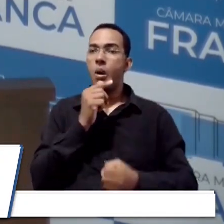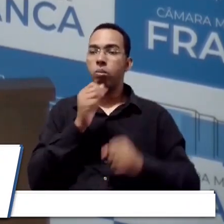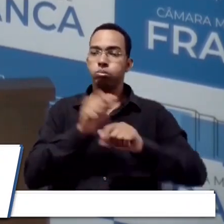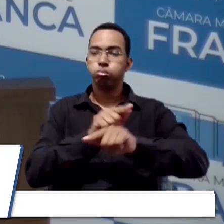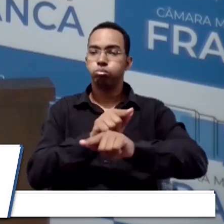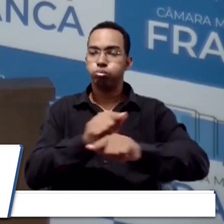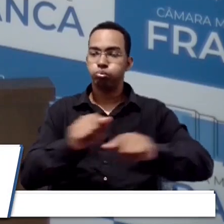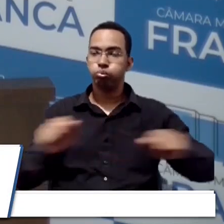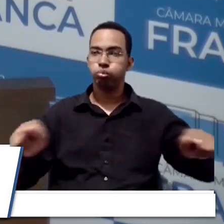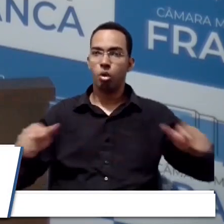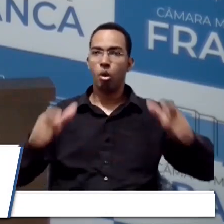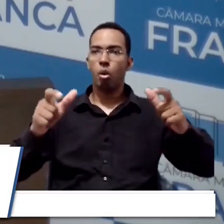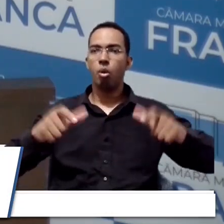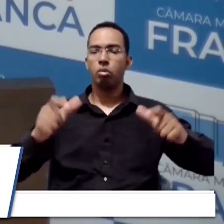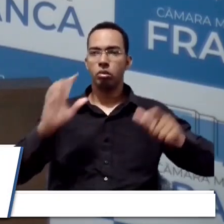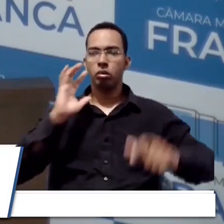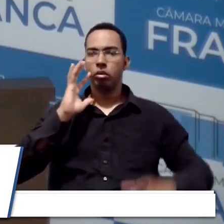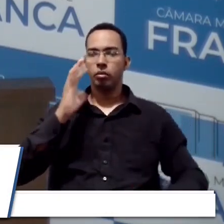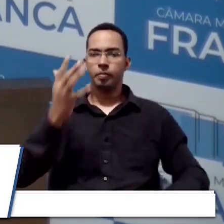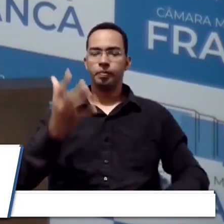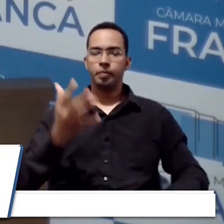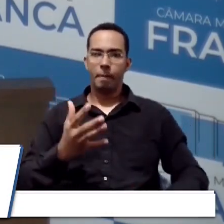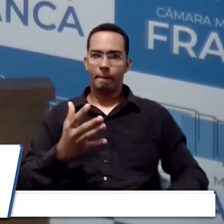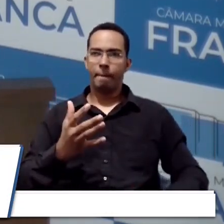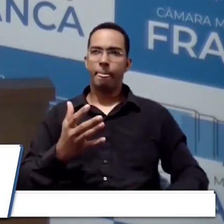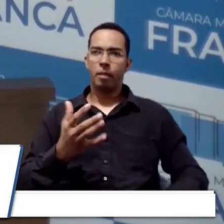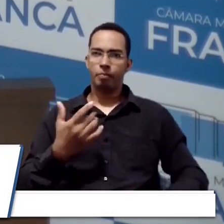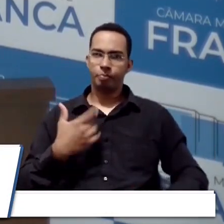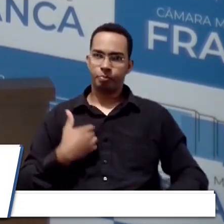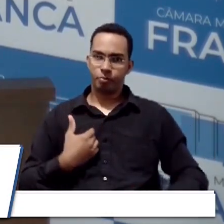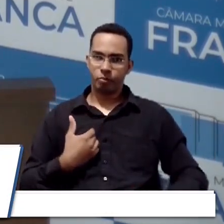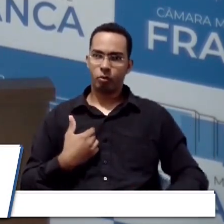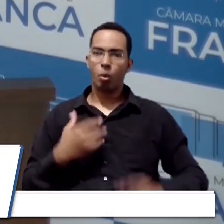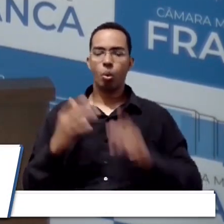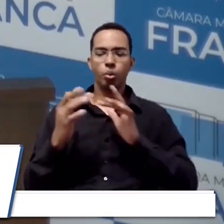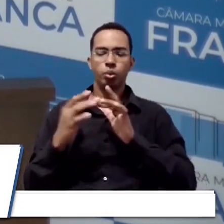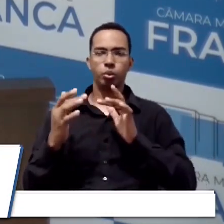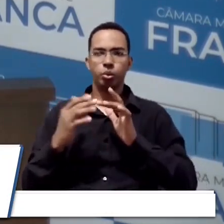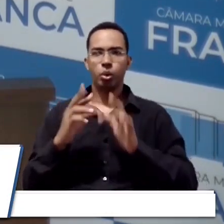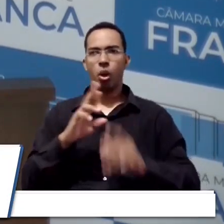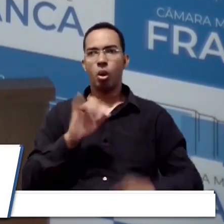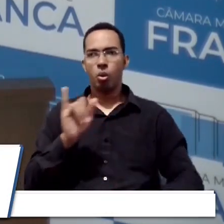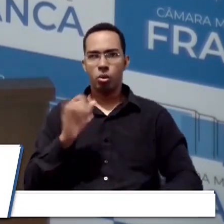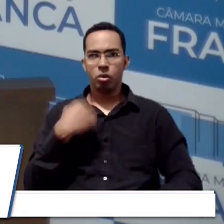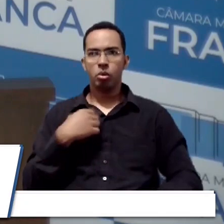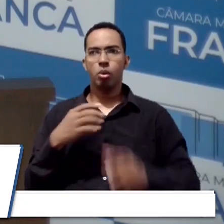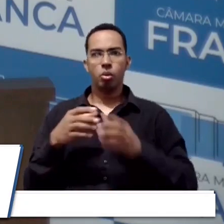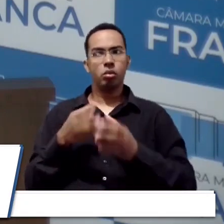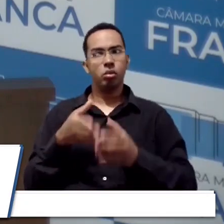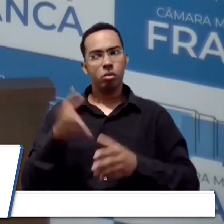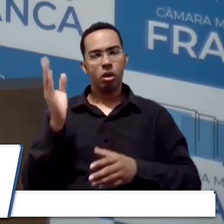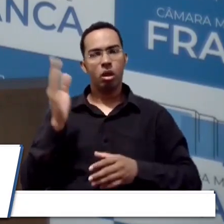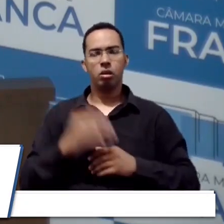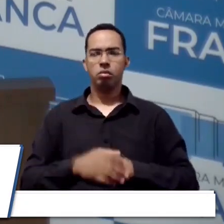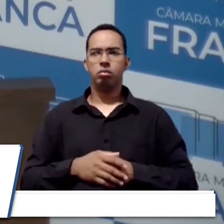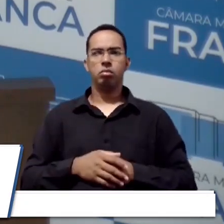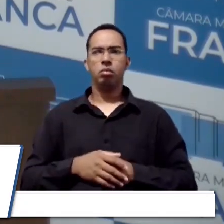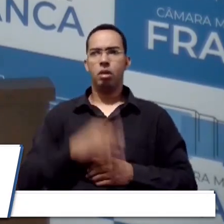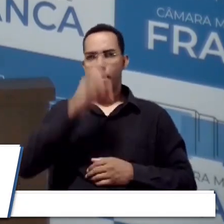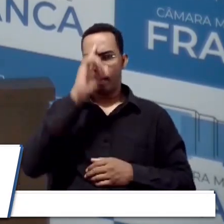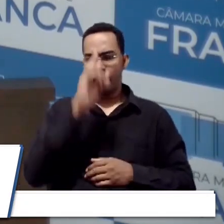dos locais que foram afetados lá. Eu entrei em contato com o Rui e falou, não, nossa equipe está indo lá. Ele mandou